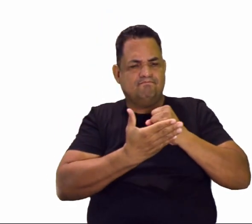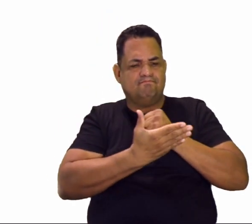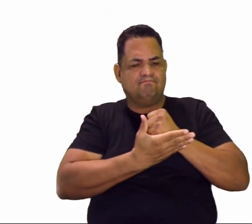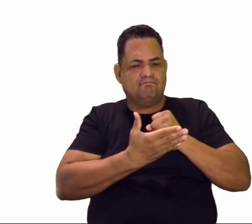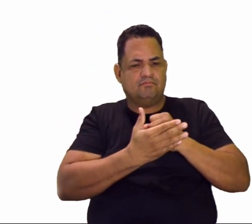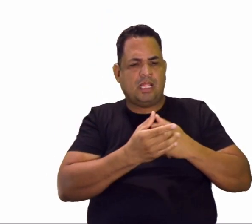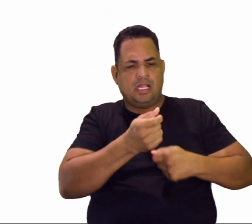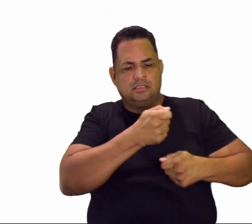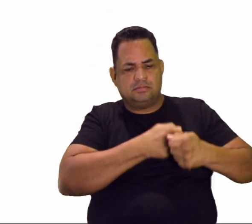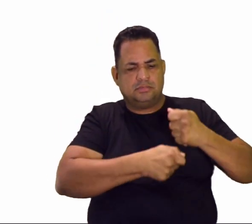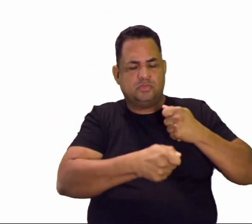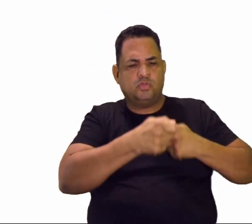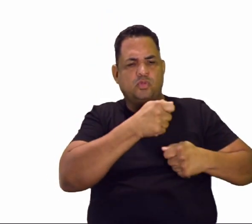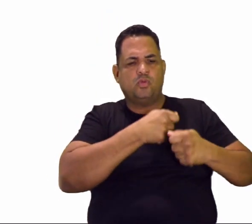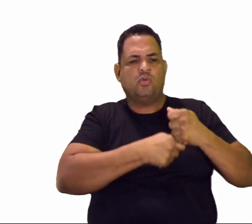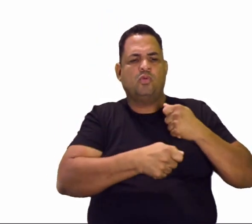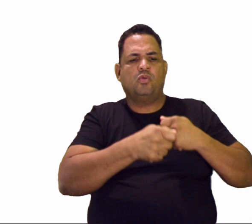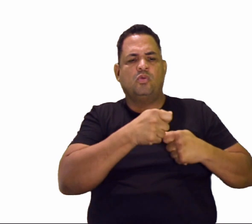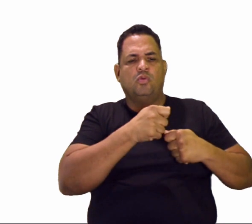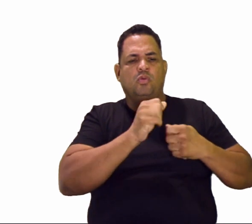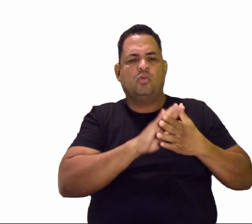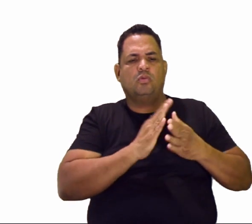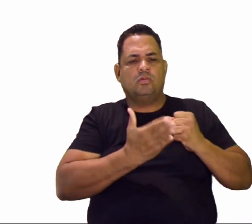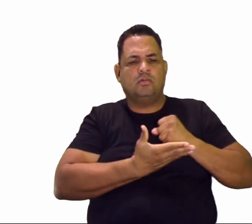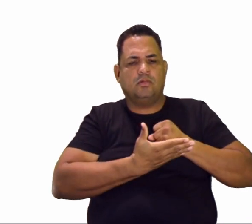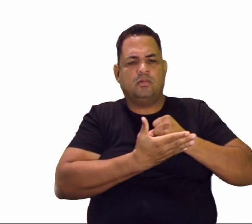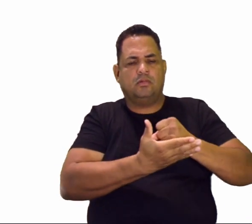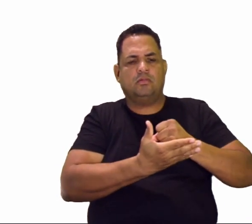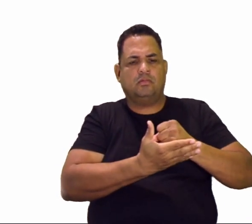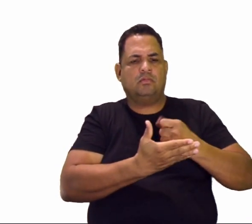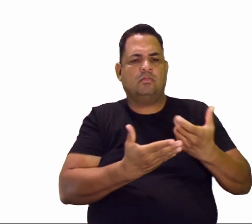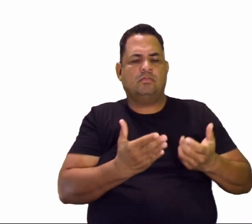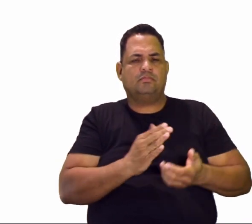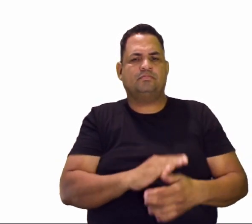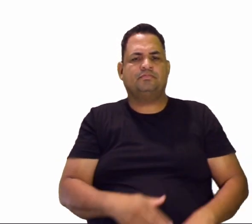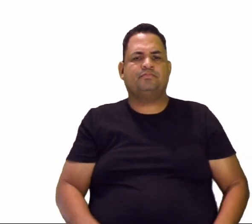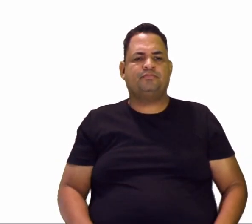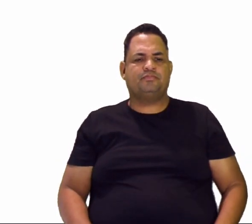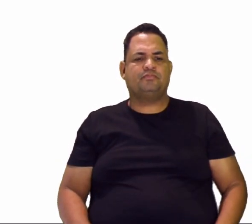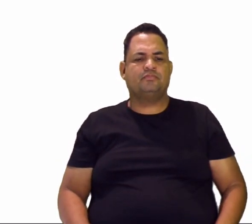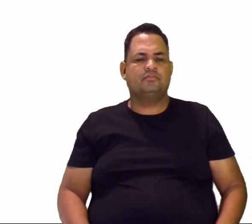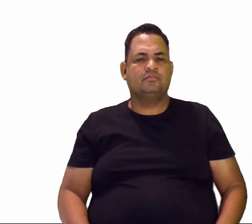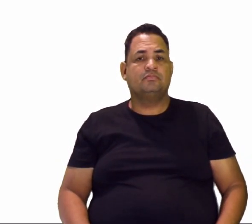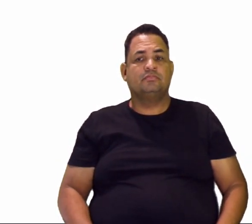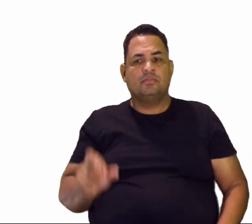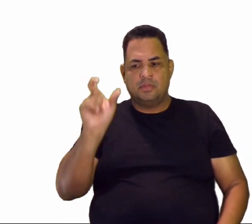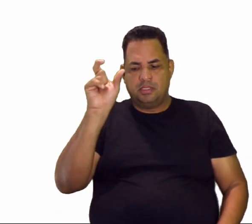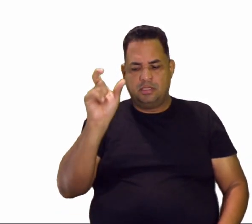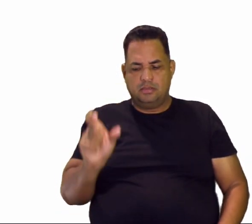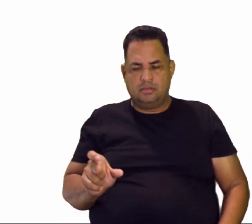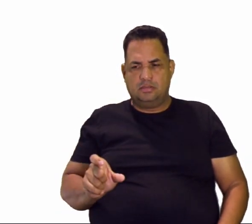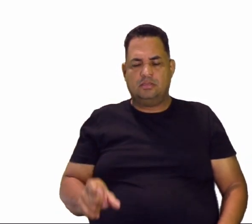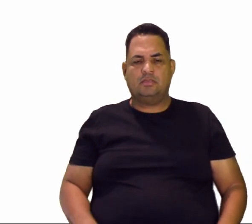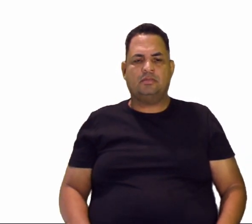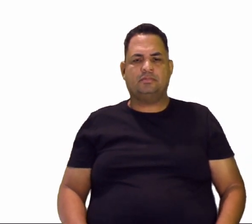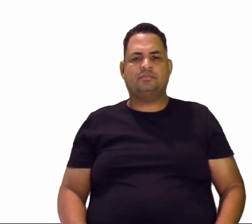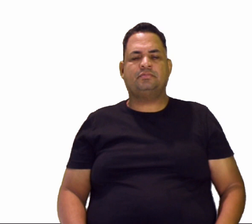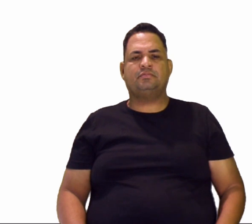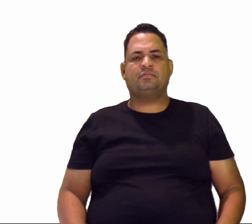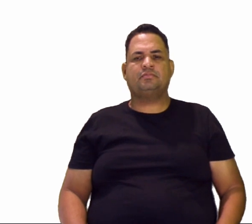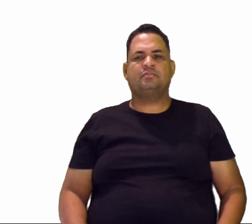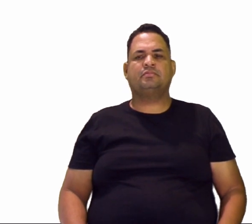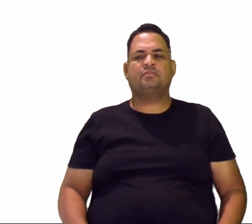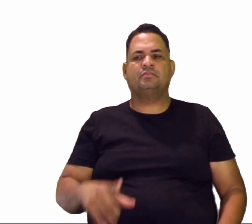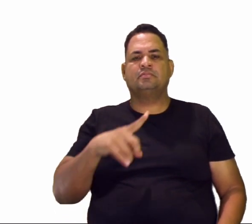economicamente aquele indivíduo, de dar todo o suporte individual, né? Então,